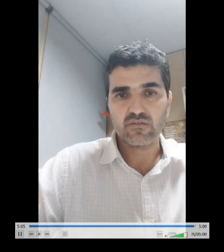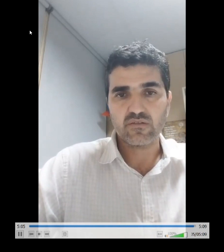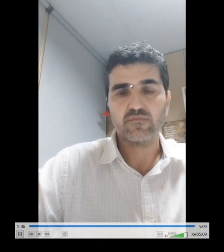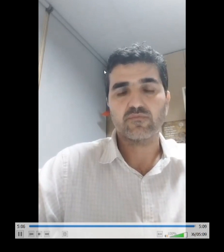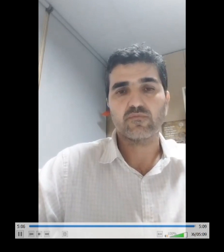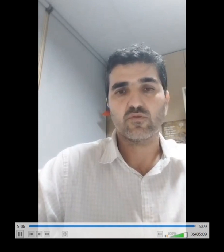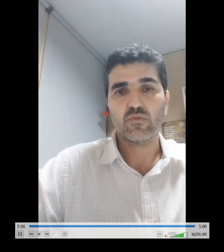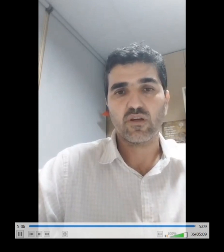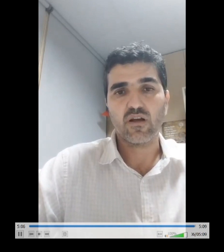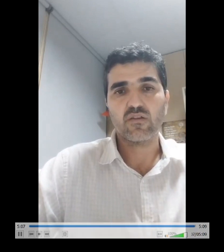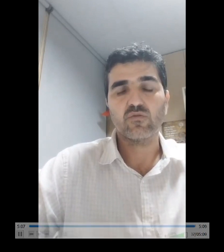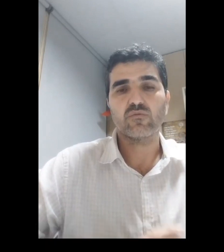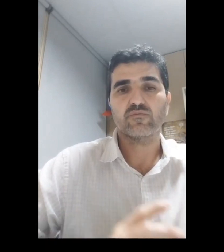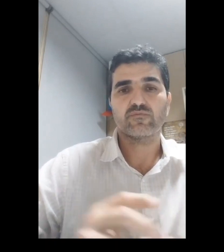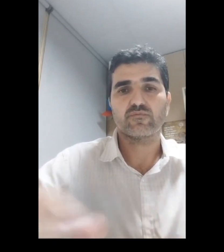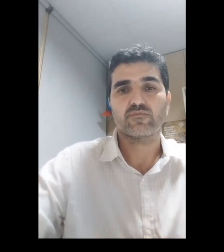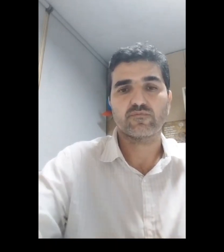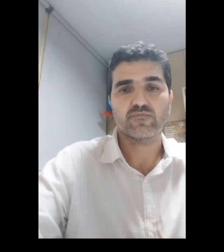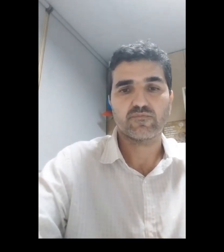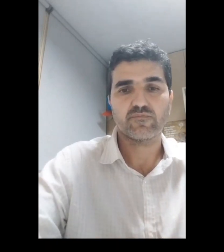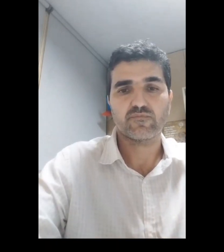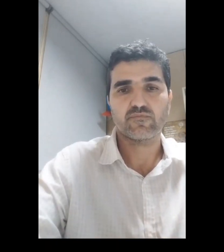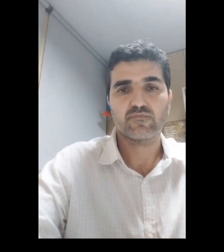enfoque trabalhista muito obrigado